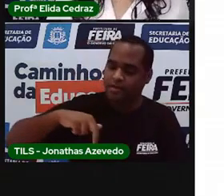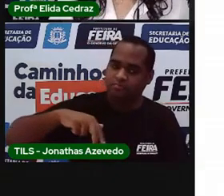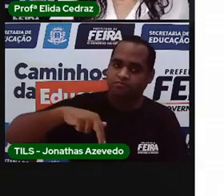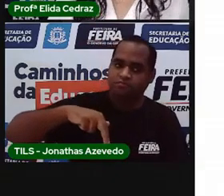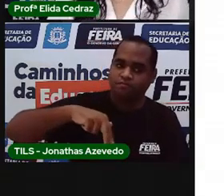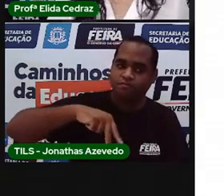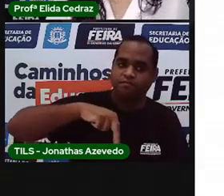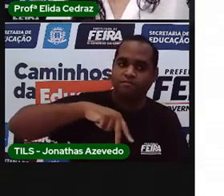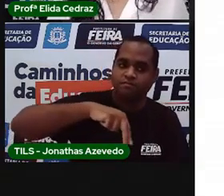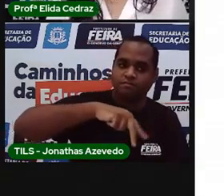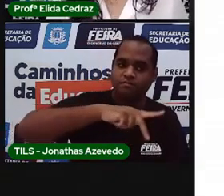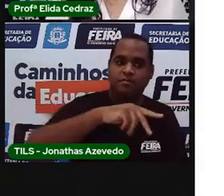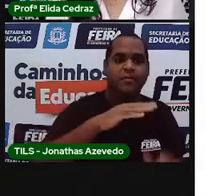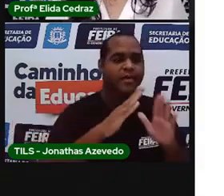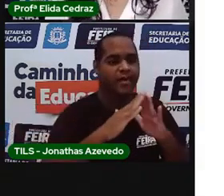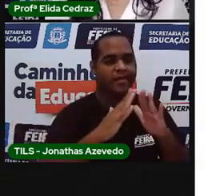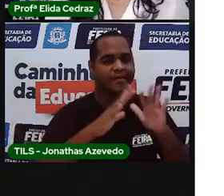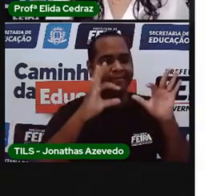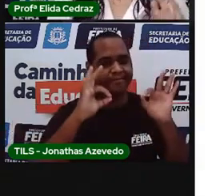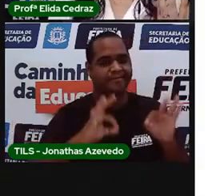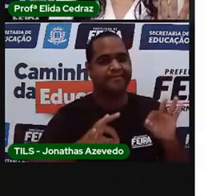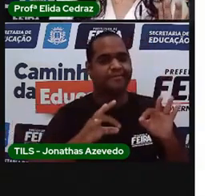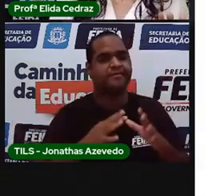moderado dentro de casa.